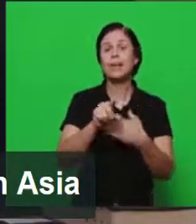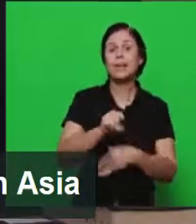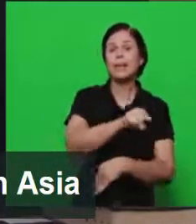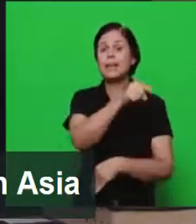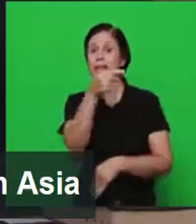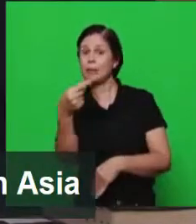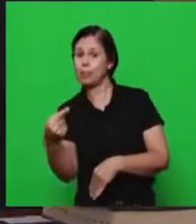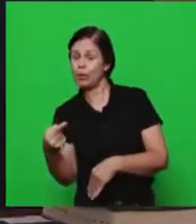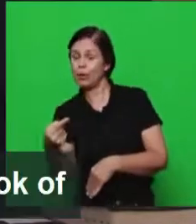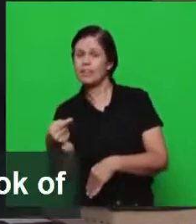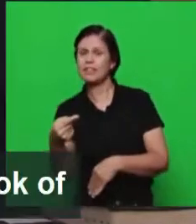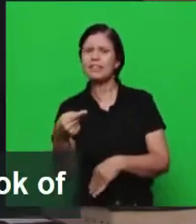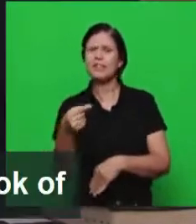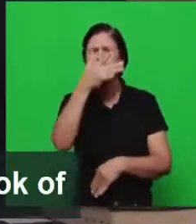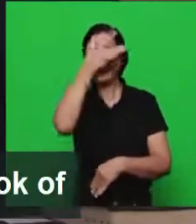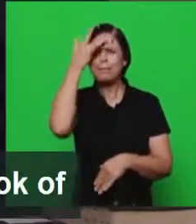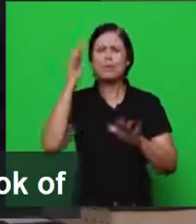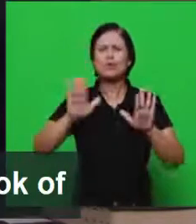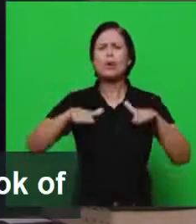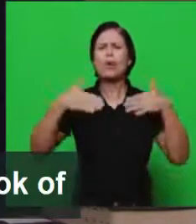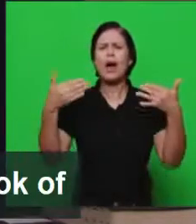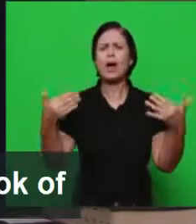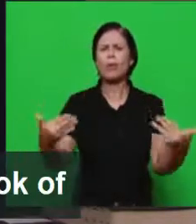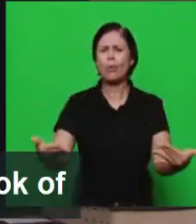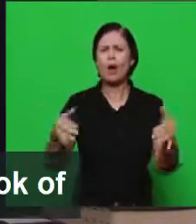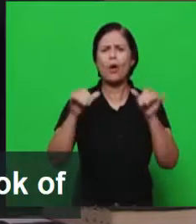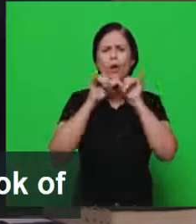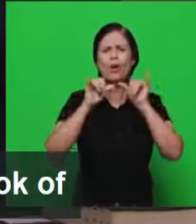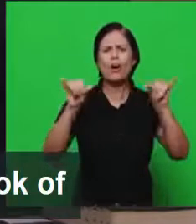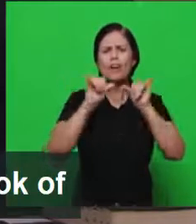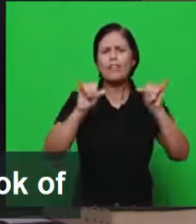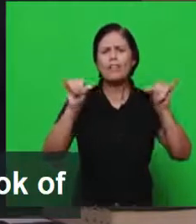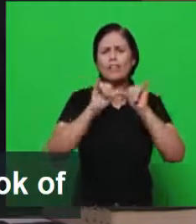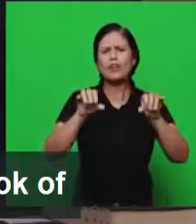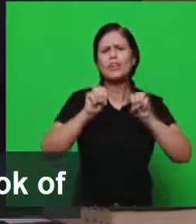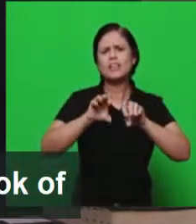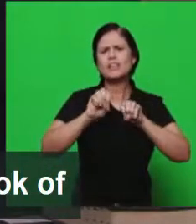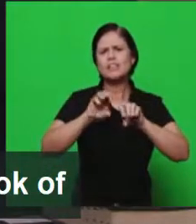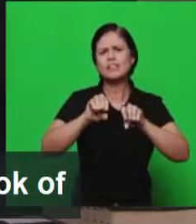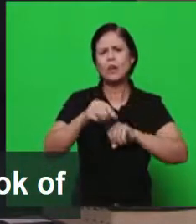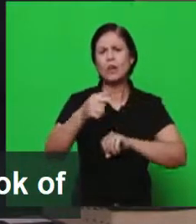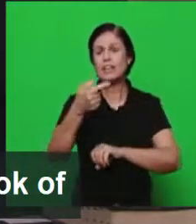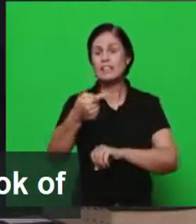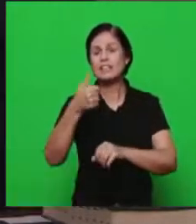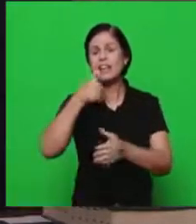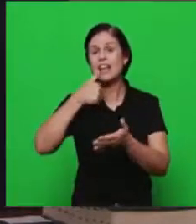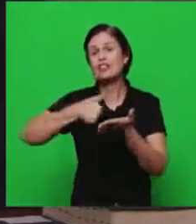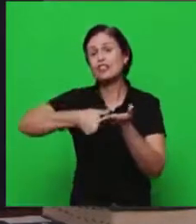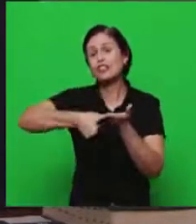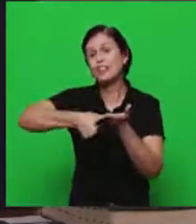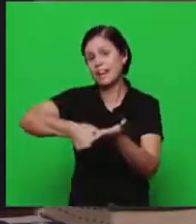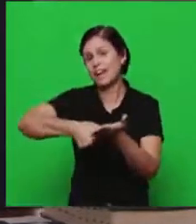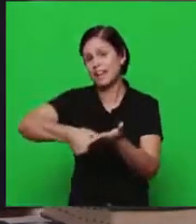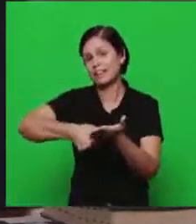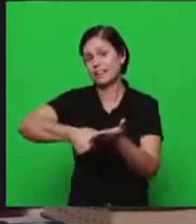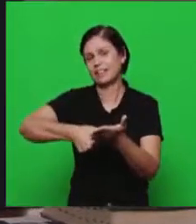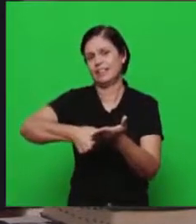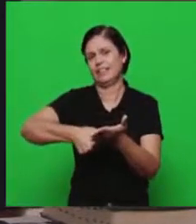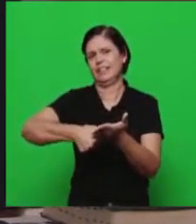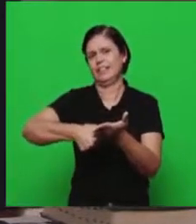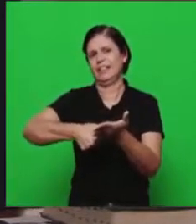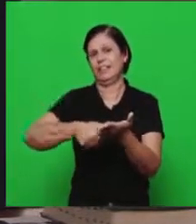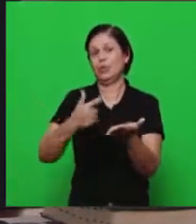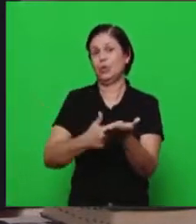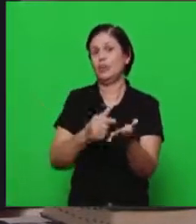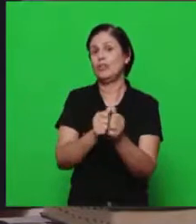igrejas da Ásia, descritas no capítulo 2 e 3 do livro de Apocalipse? Então, essa